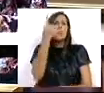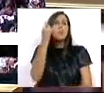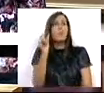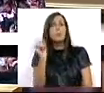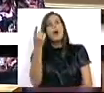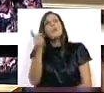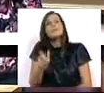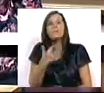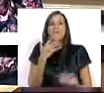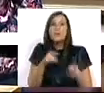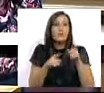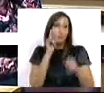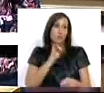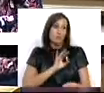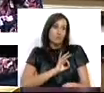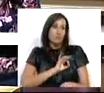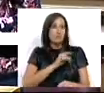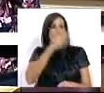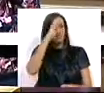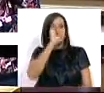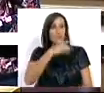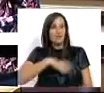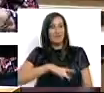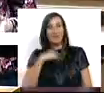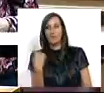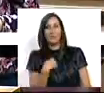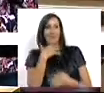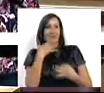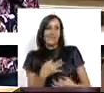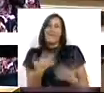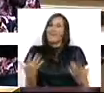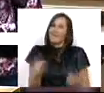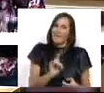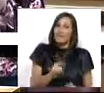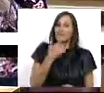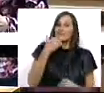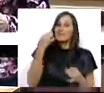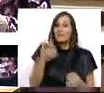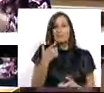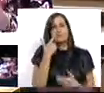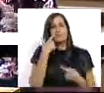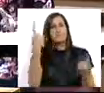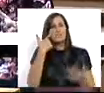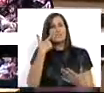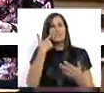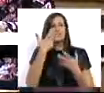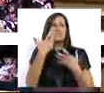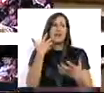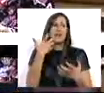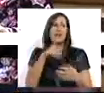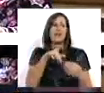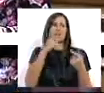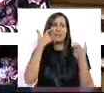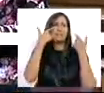fazer crer, são de facto, ou correspondem de facto, a uma nítida incompetência